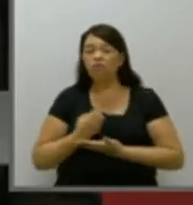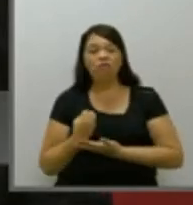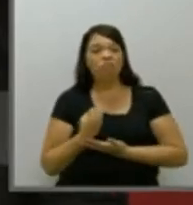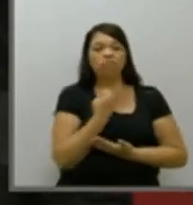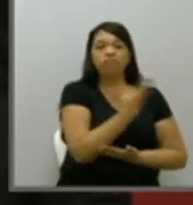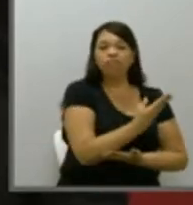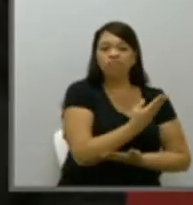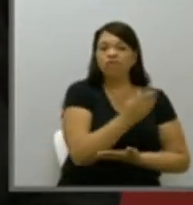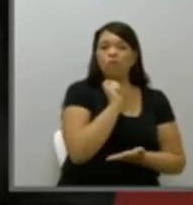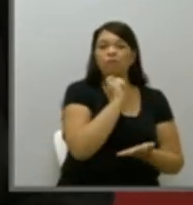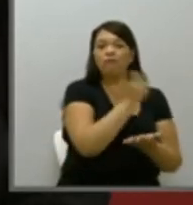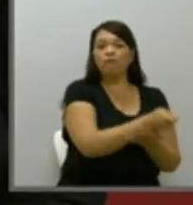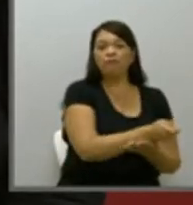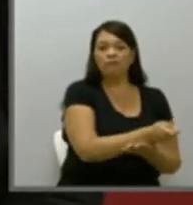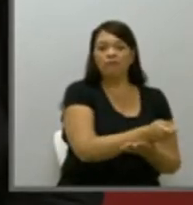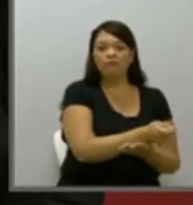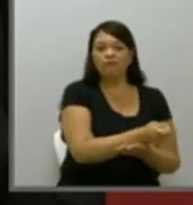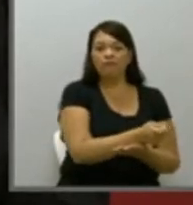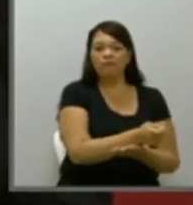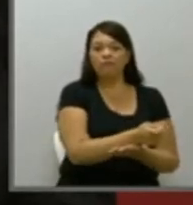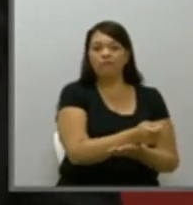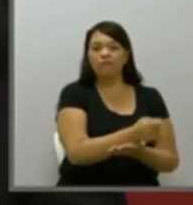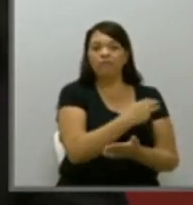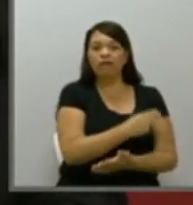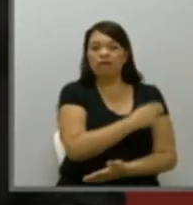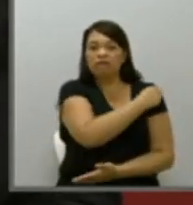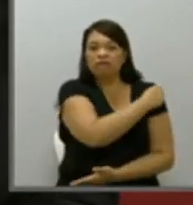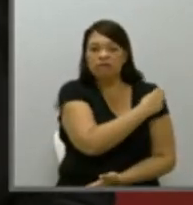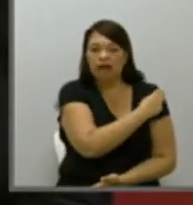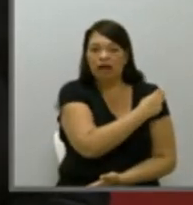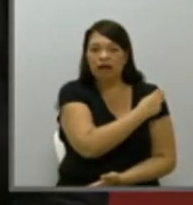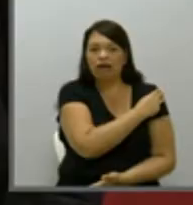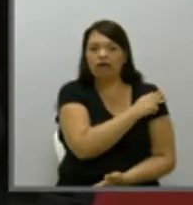para o Ministério da Previdência,